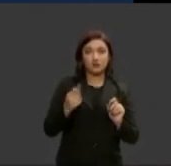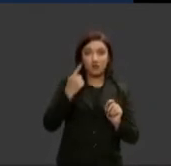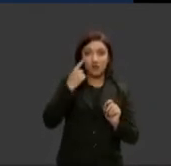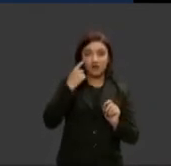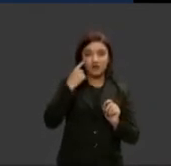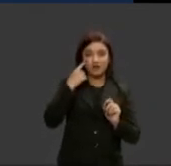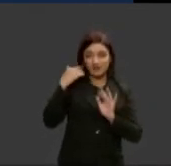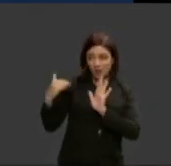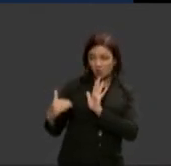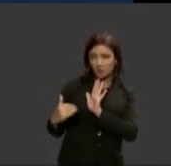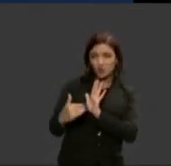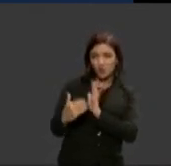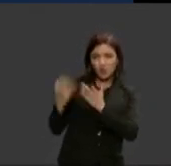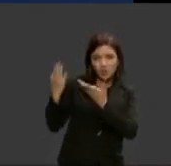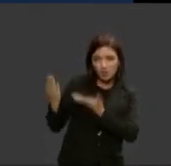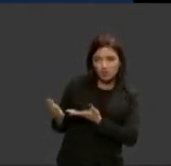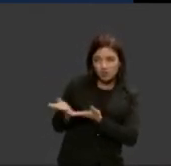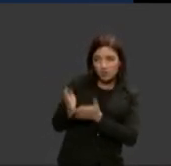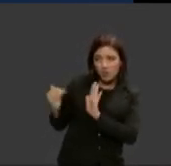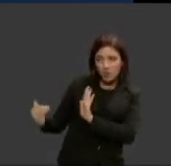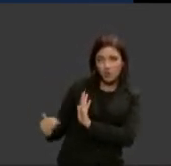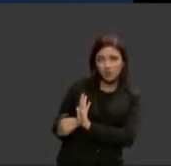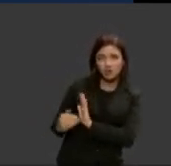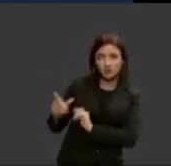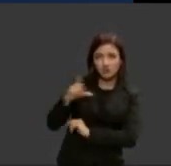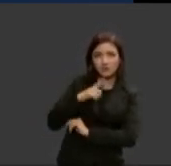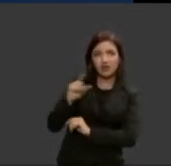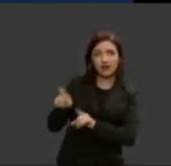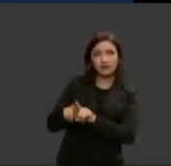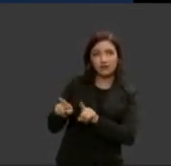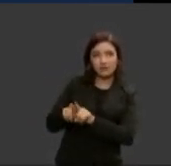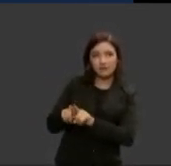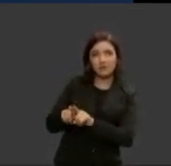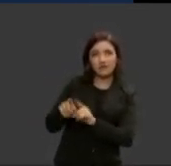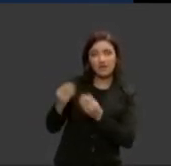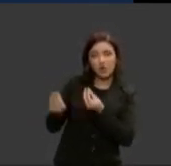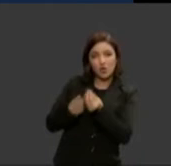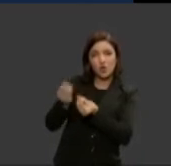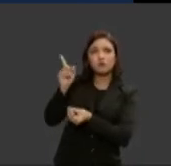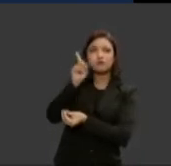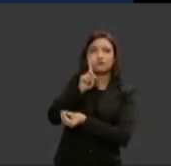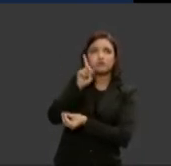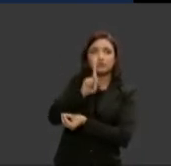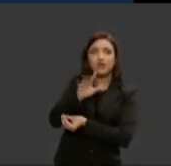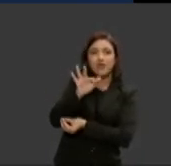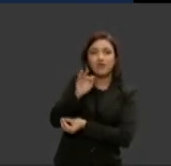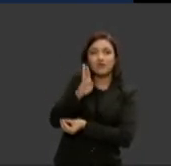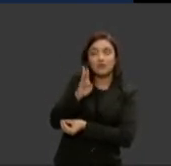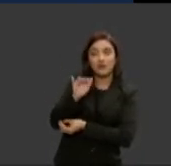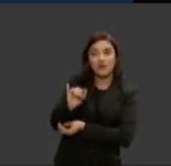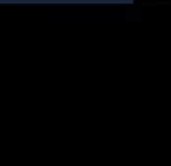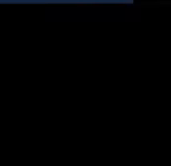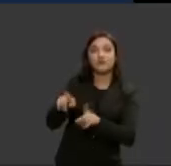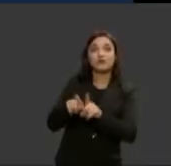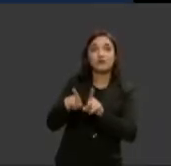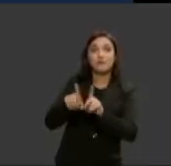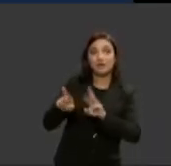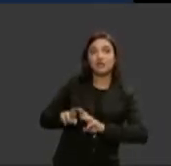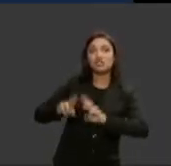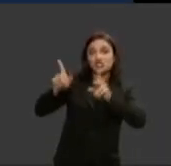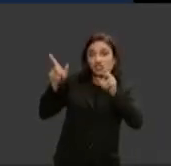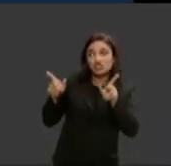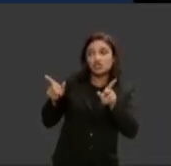direita nós temos o recorte dos special agents são os policiais do FBI e a diferença também é bastante